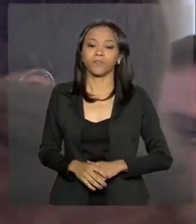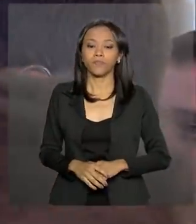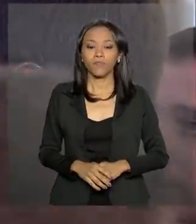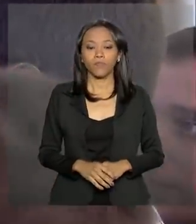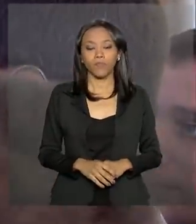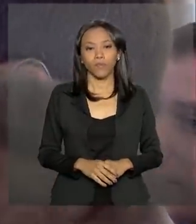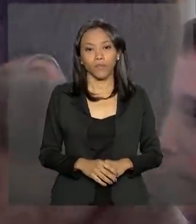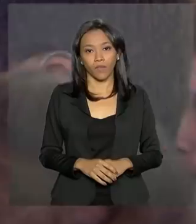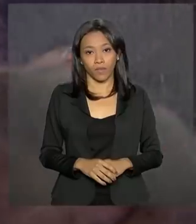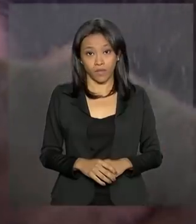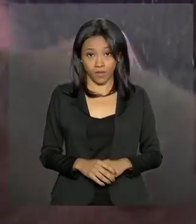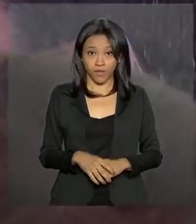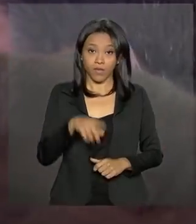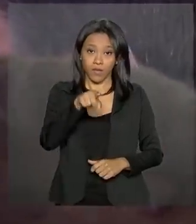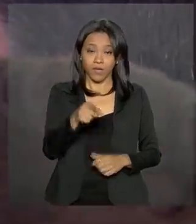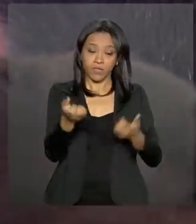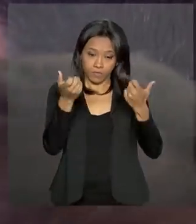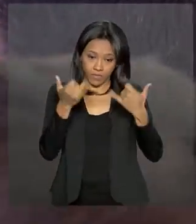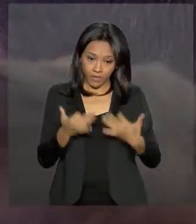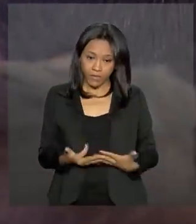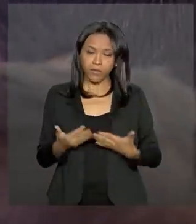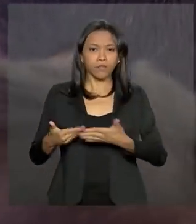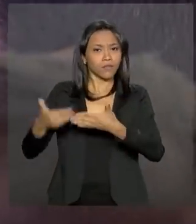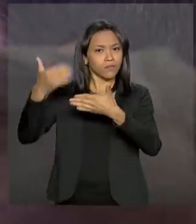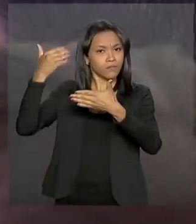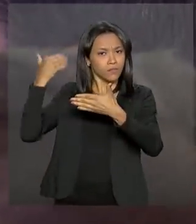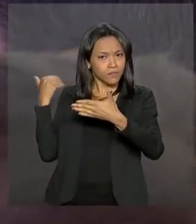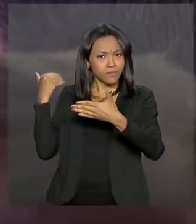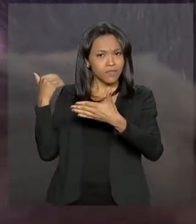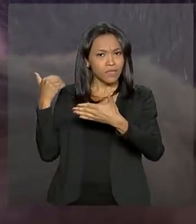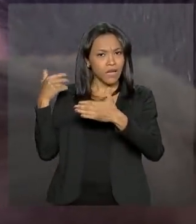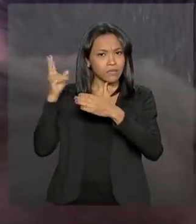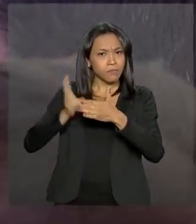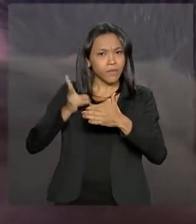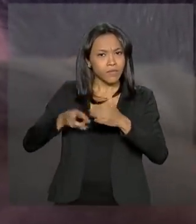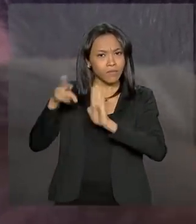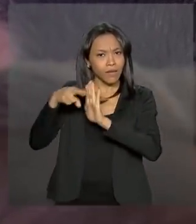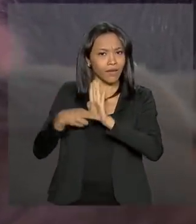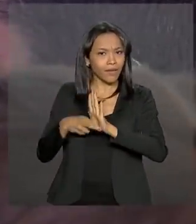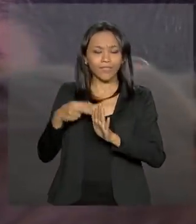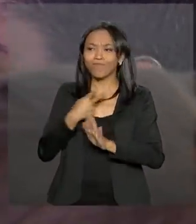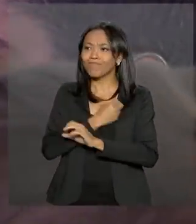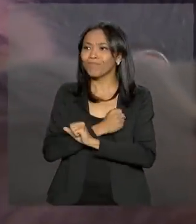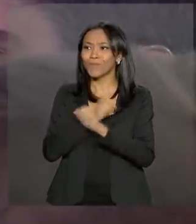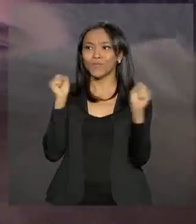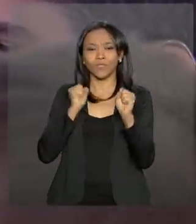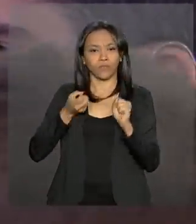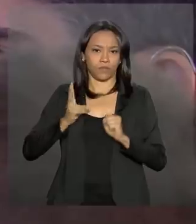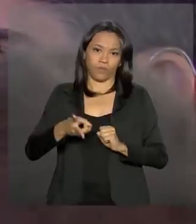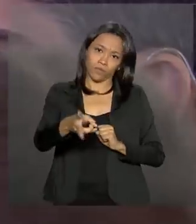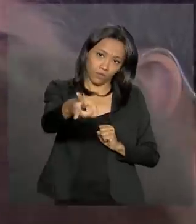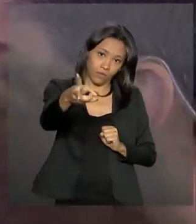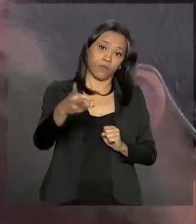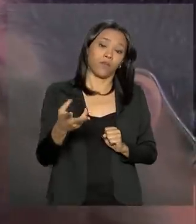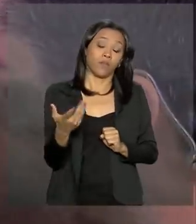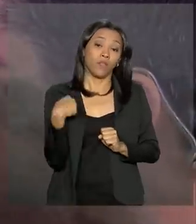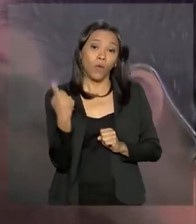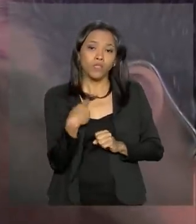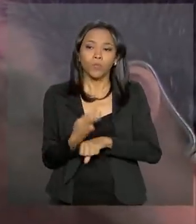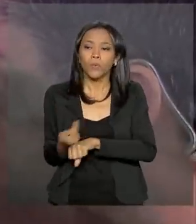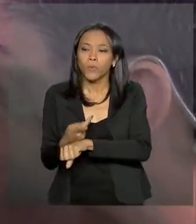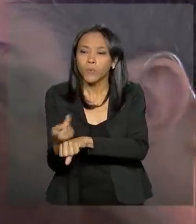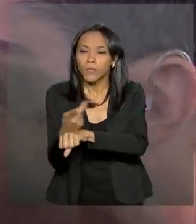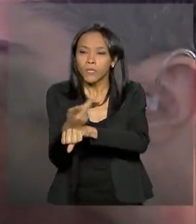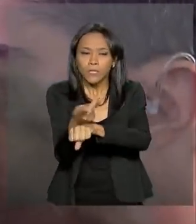O presidente, da forma como vinha sendo feita, não podia dar certo. O que nós estamos é buscando os parlamentares,